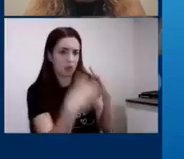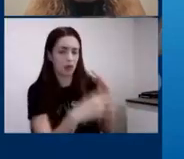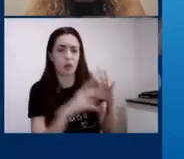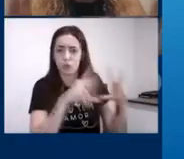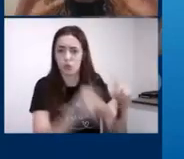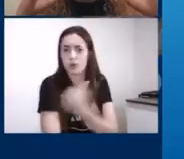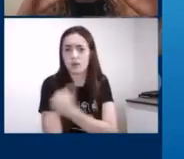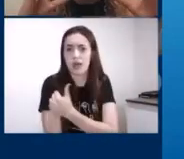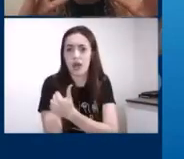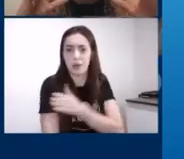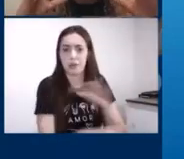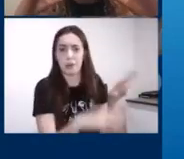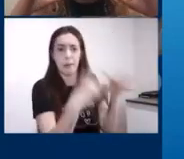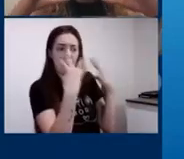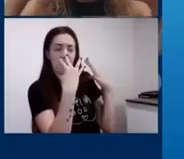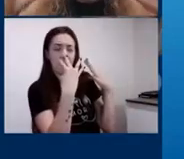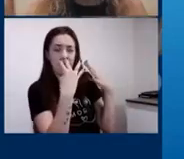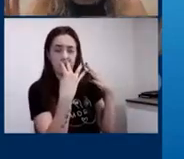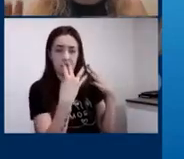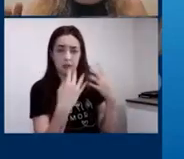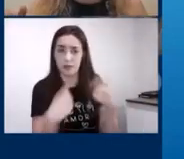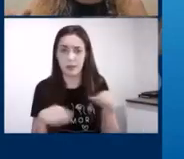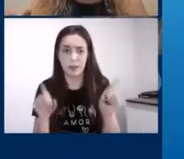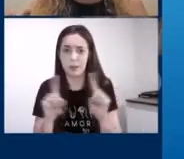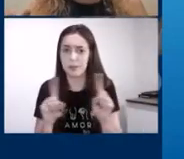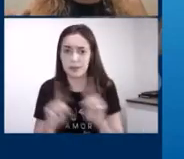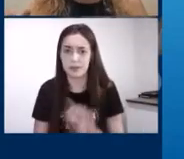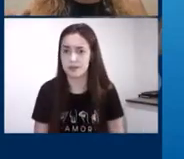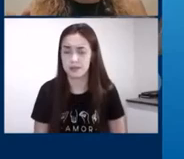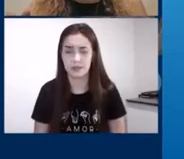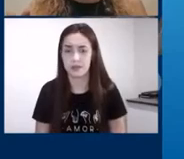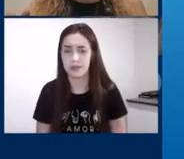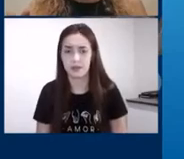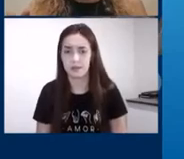atenção sensorial de todos os canais.